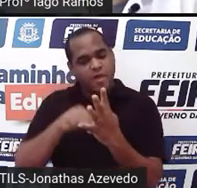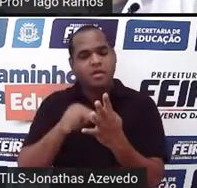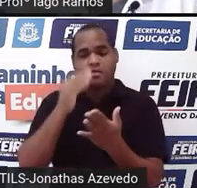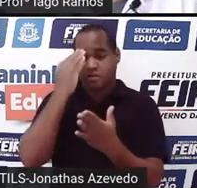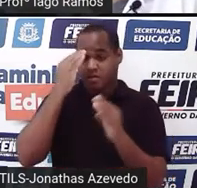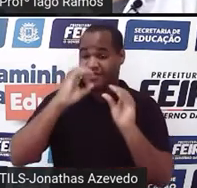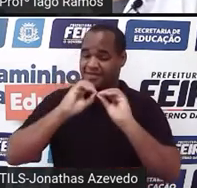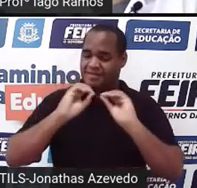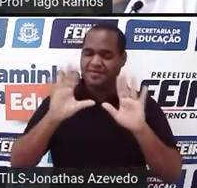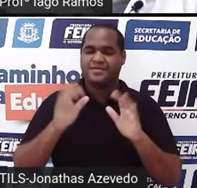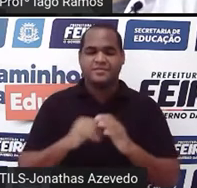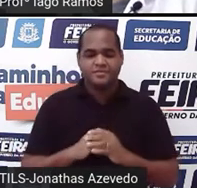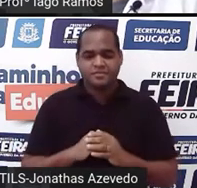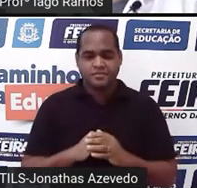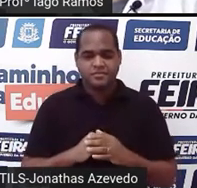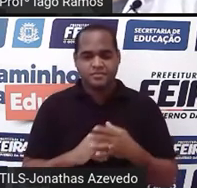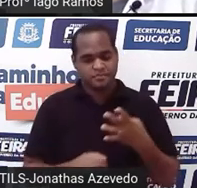gráfico.